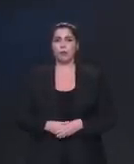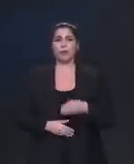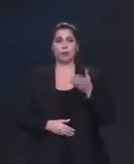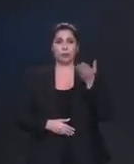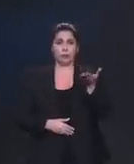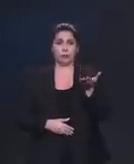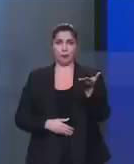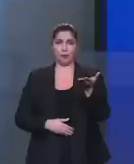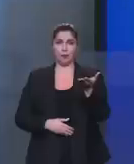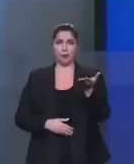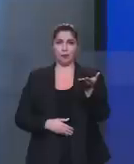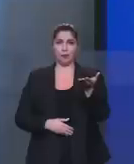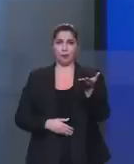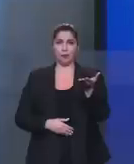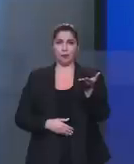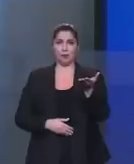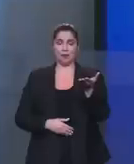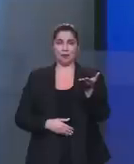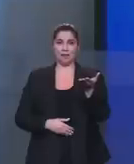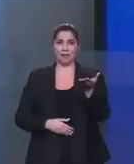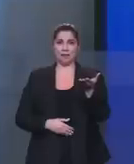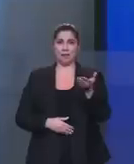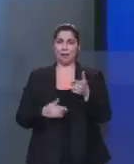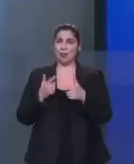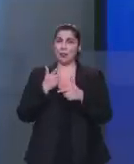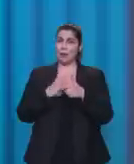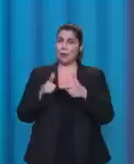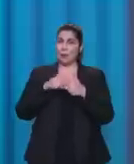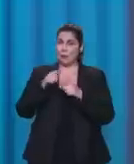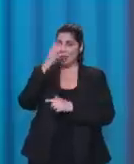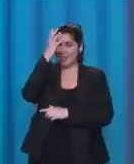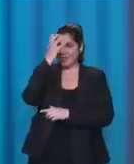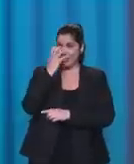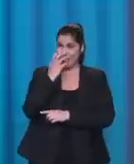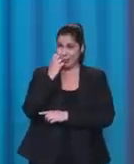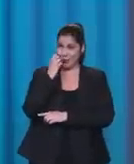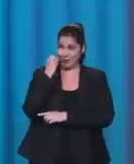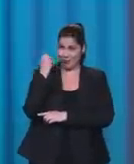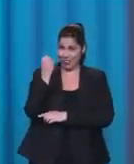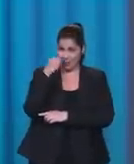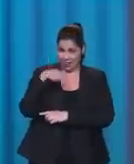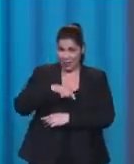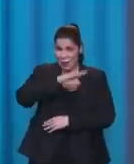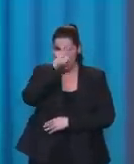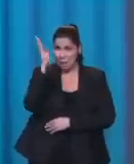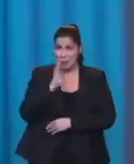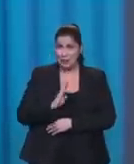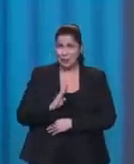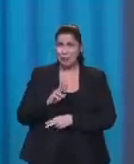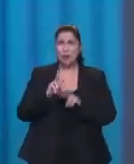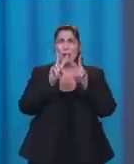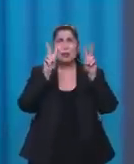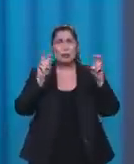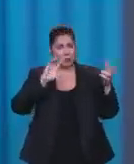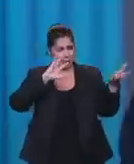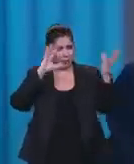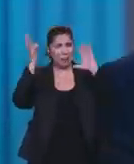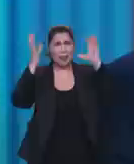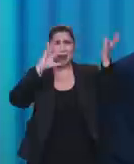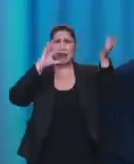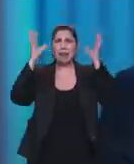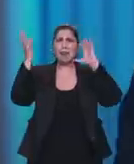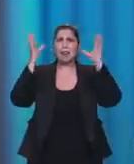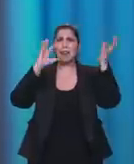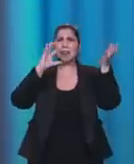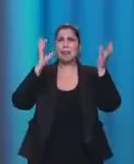Candidato, um problema sério que nós temos no Brasil é a questão climática. Não é mais um